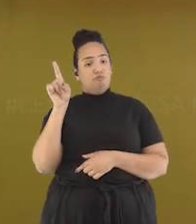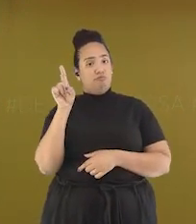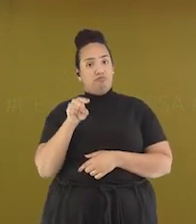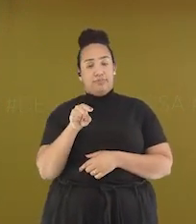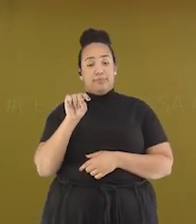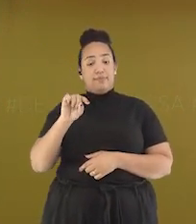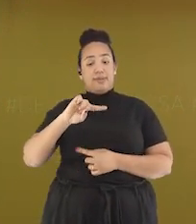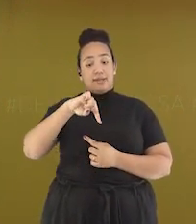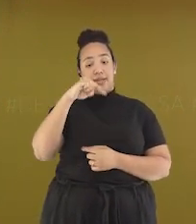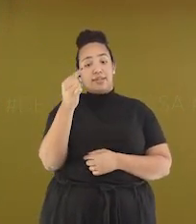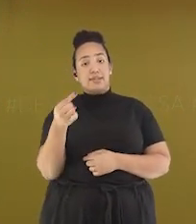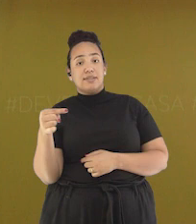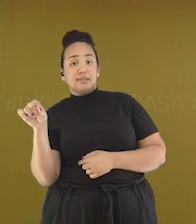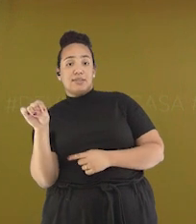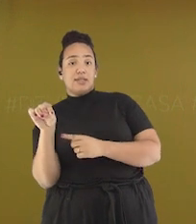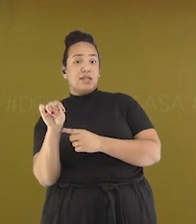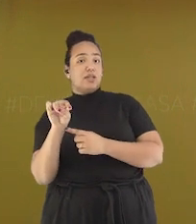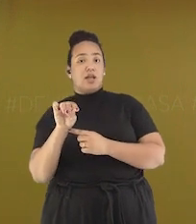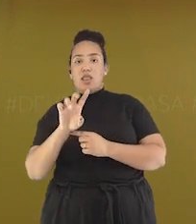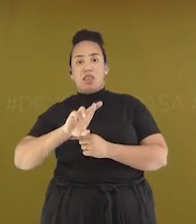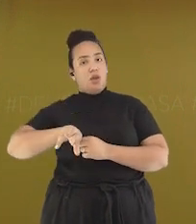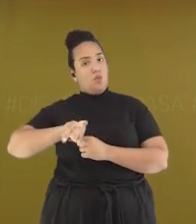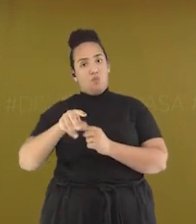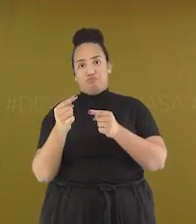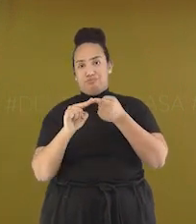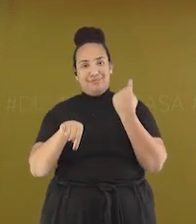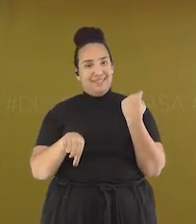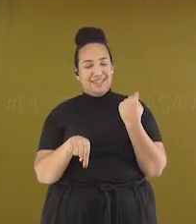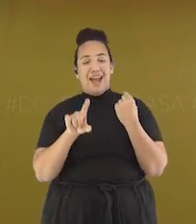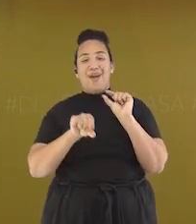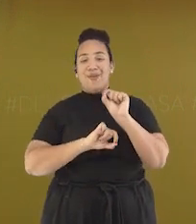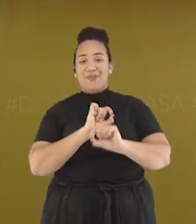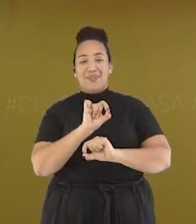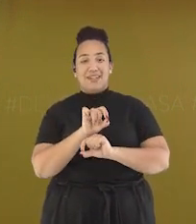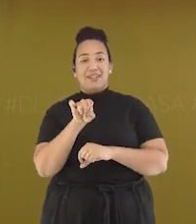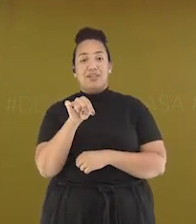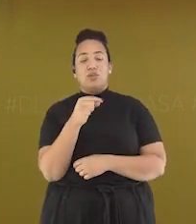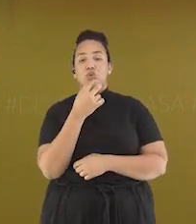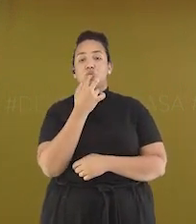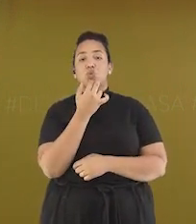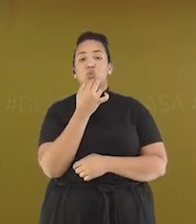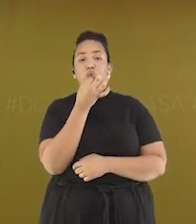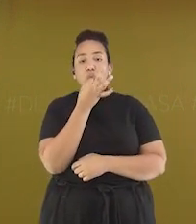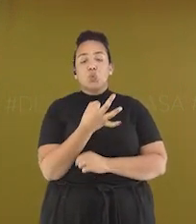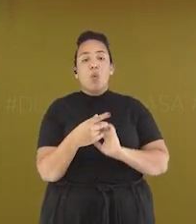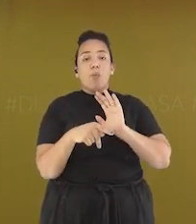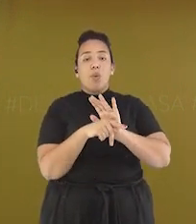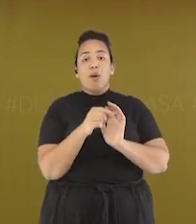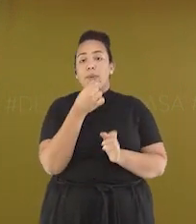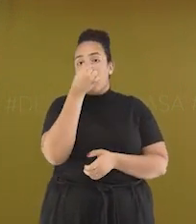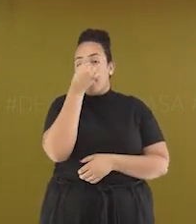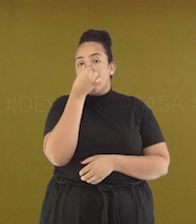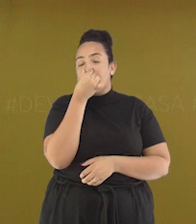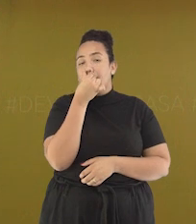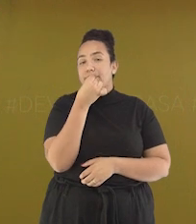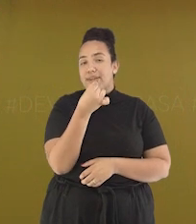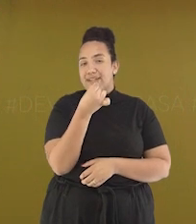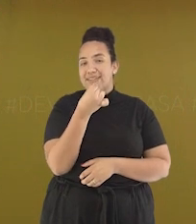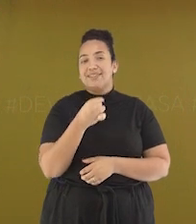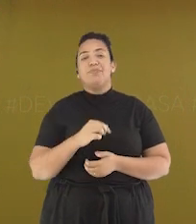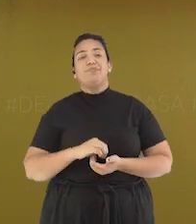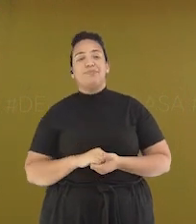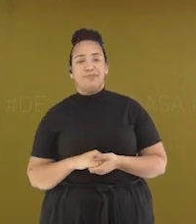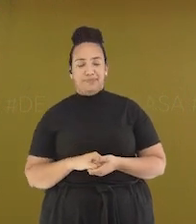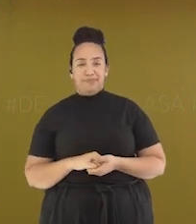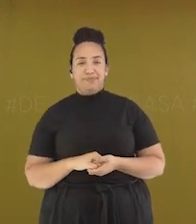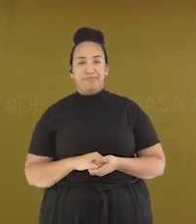til é um sinal de nasalização da palavra. Quando falamos, o ar sai pelo nariz, parte do